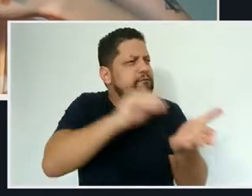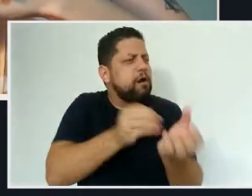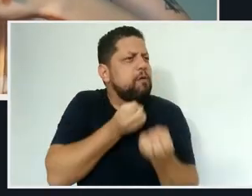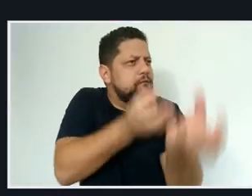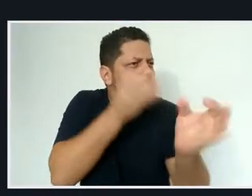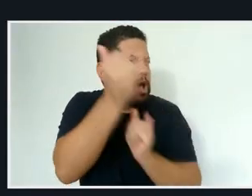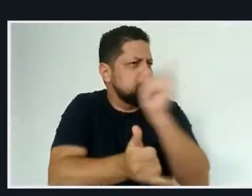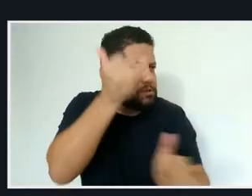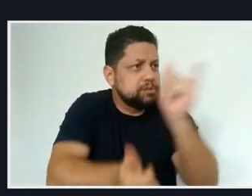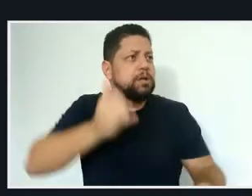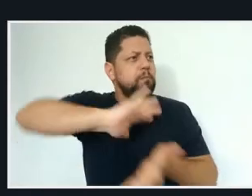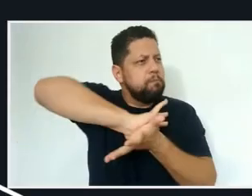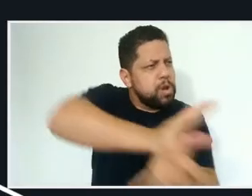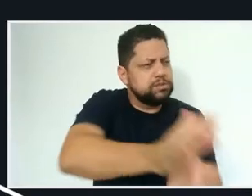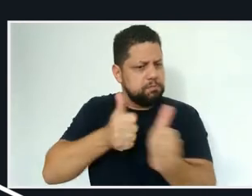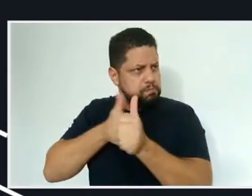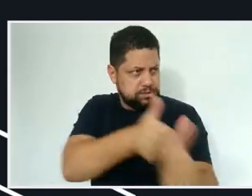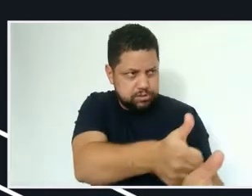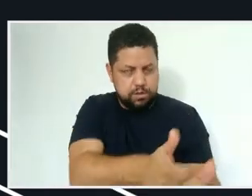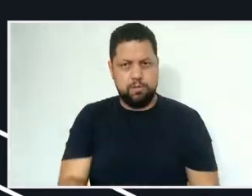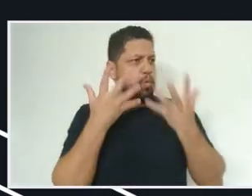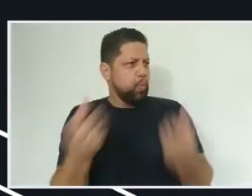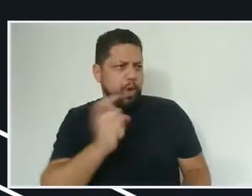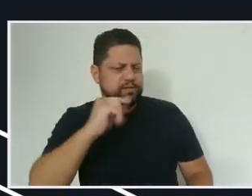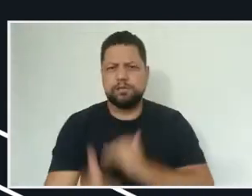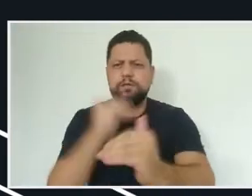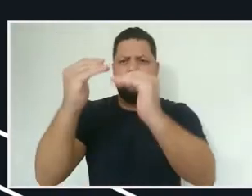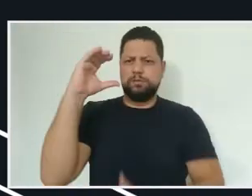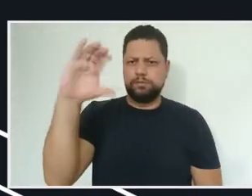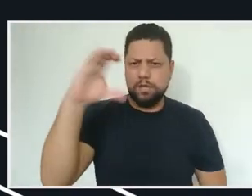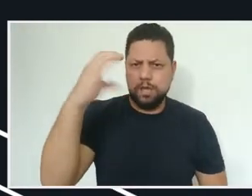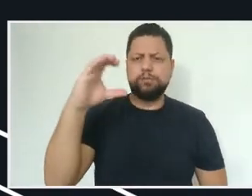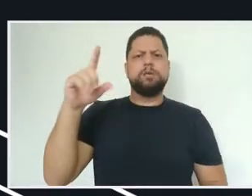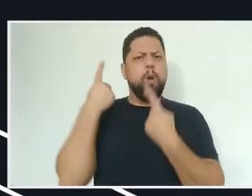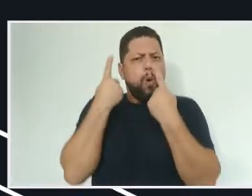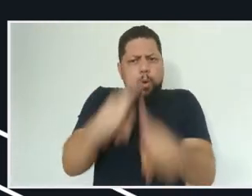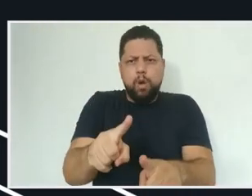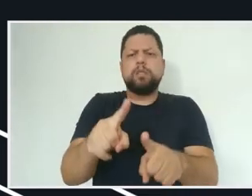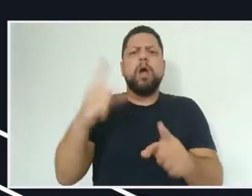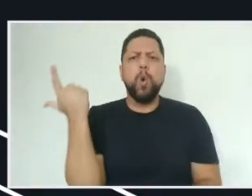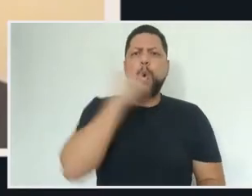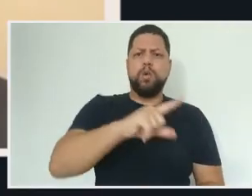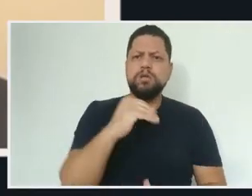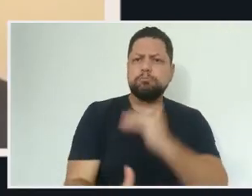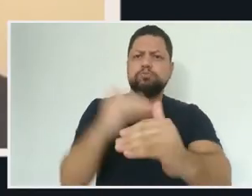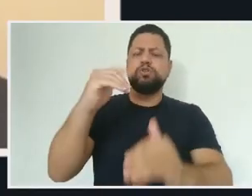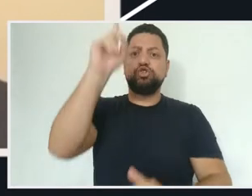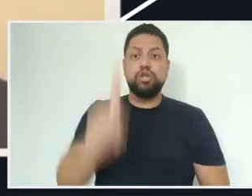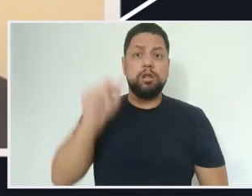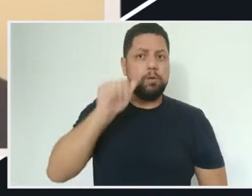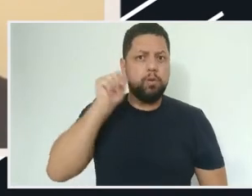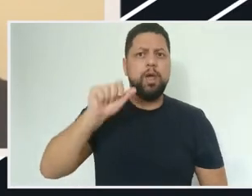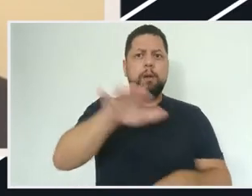direito à educação. Decisão fundamental contra todos aqueles que estimulam a desinformação, a perseguição, o preconceito. Que negam